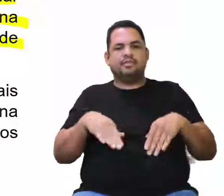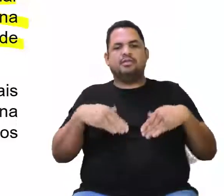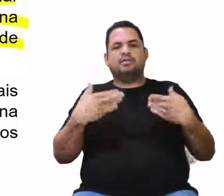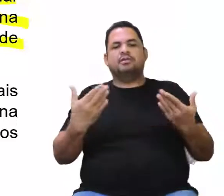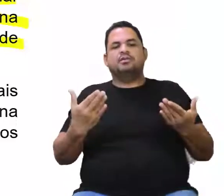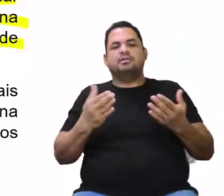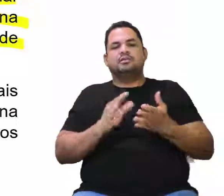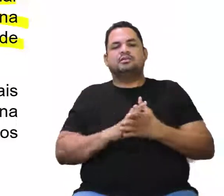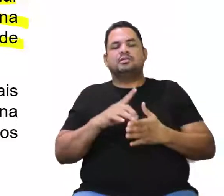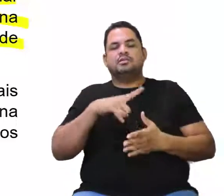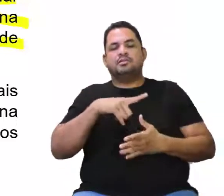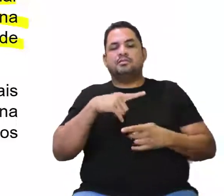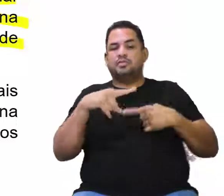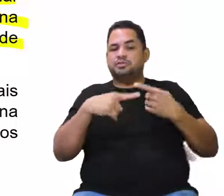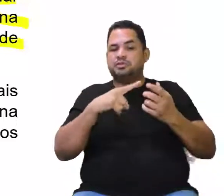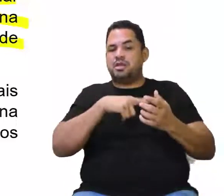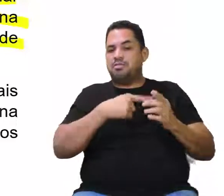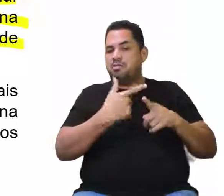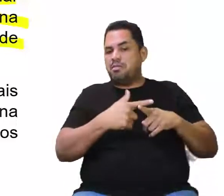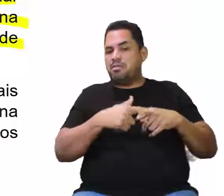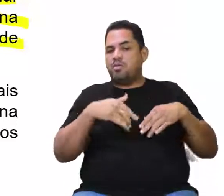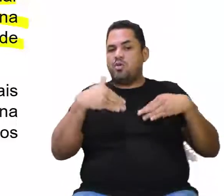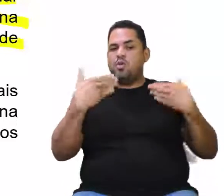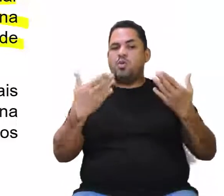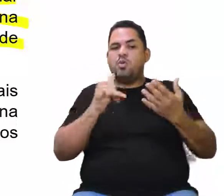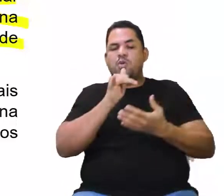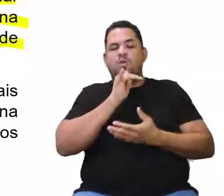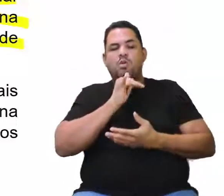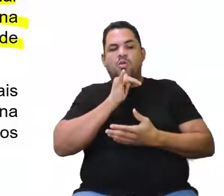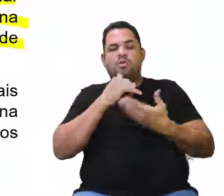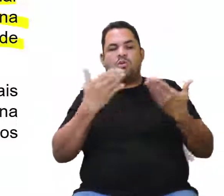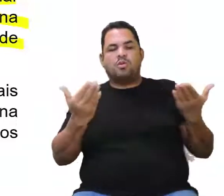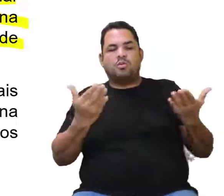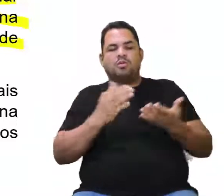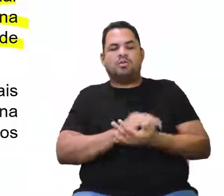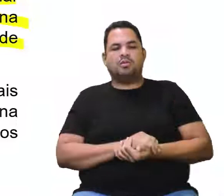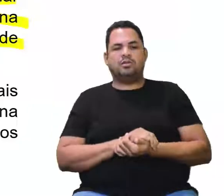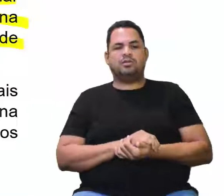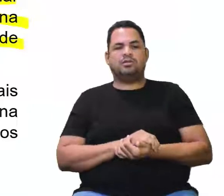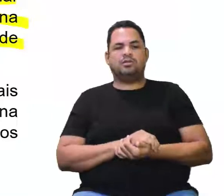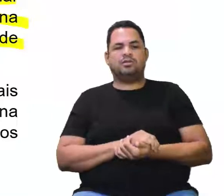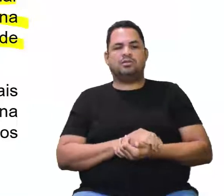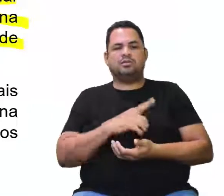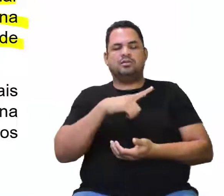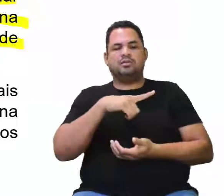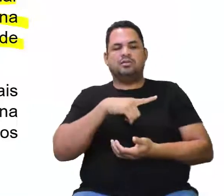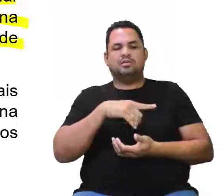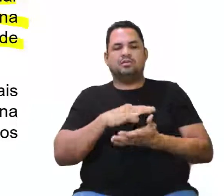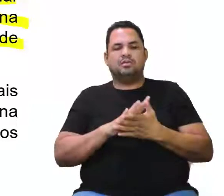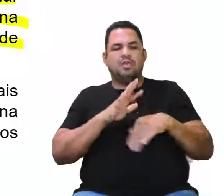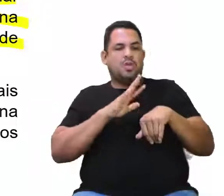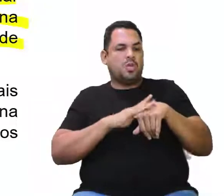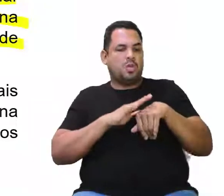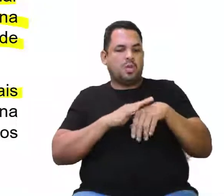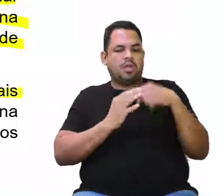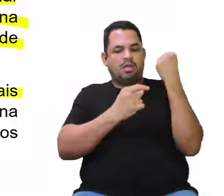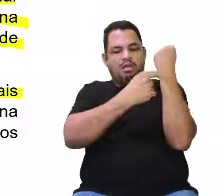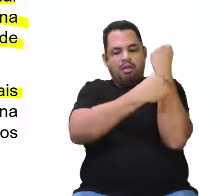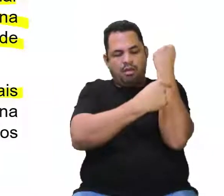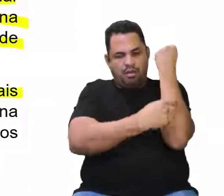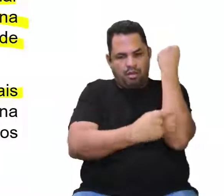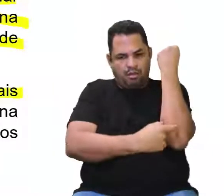tempo, isso vai trazer riscos. E aí, quais seriam os exemplos, né, professora Iris? Nós temos aí uma lesão na coluna,